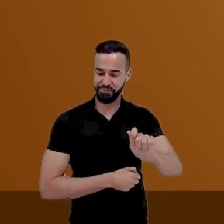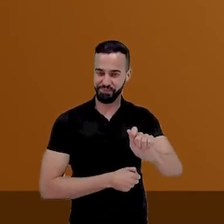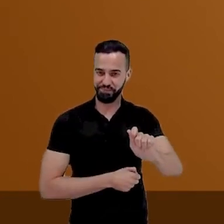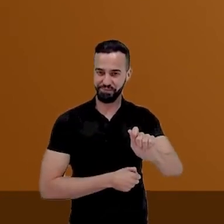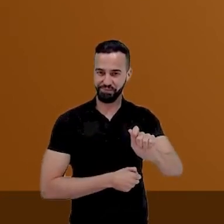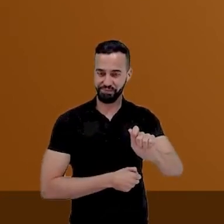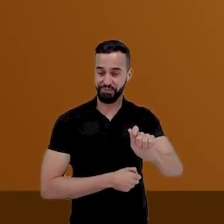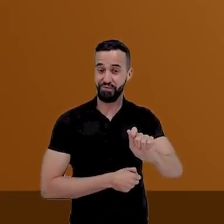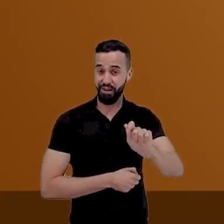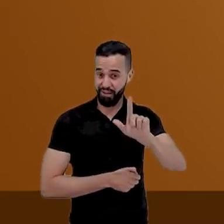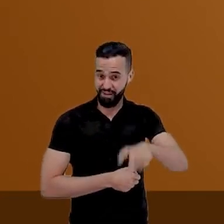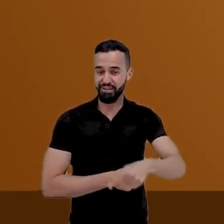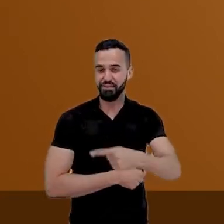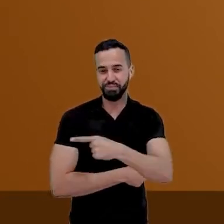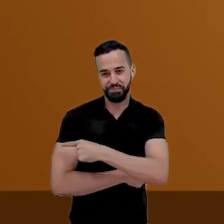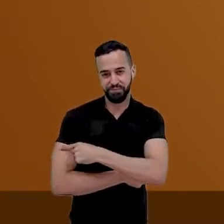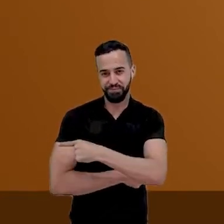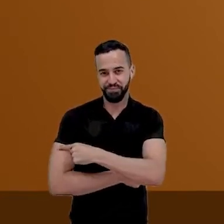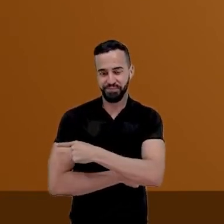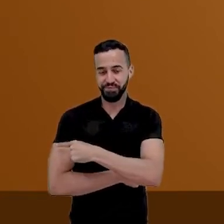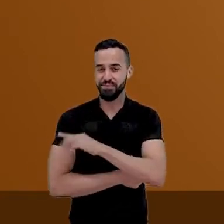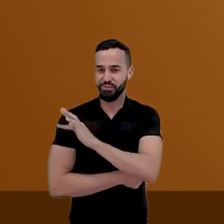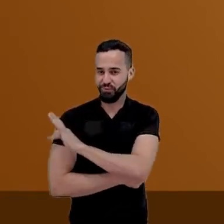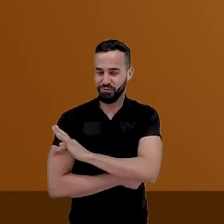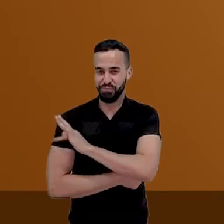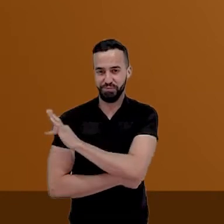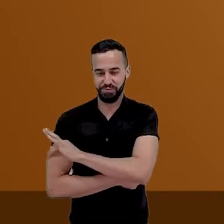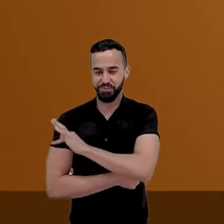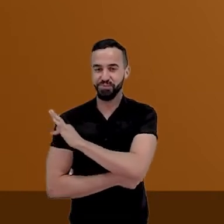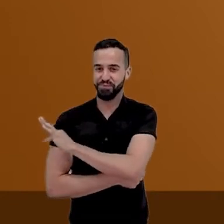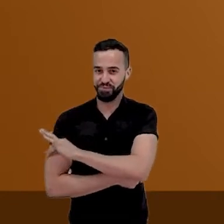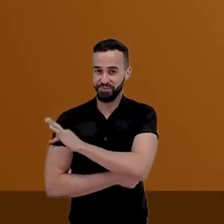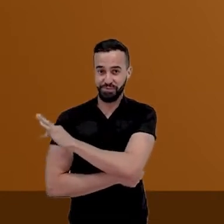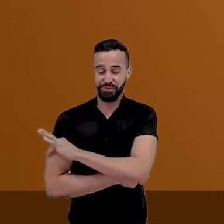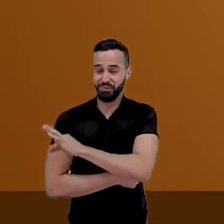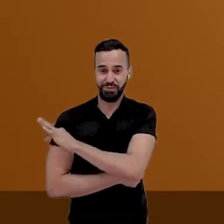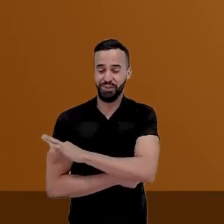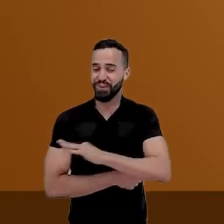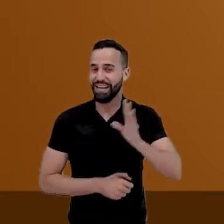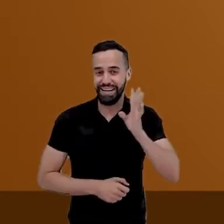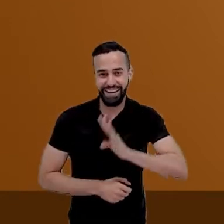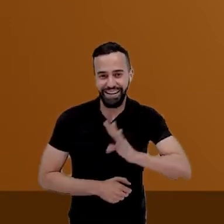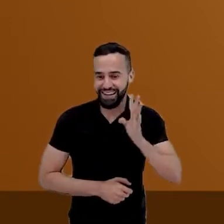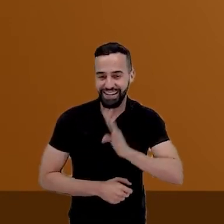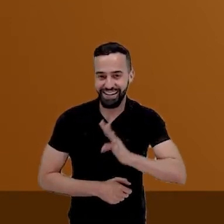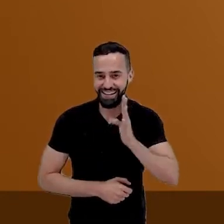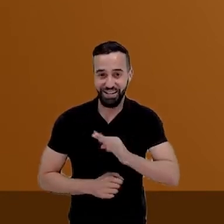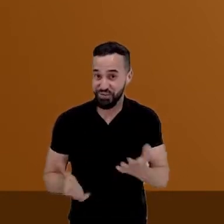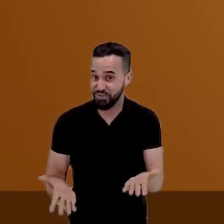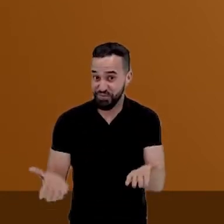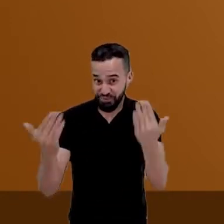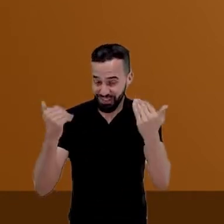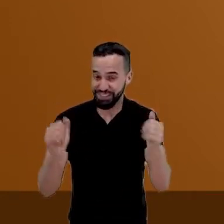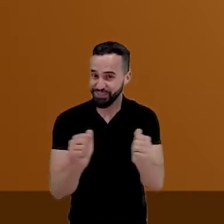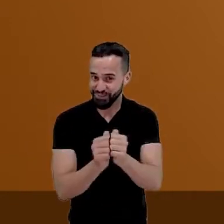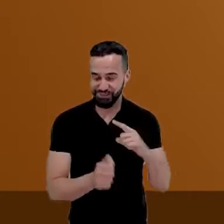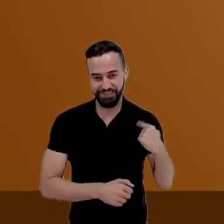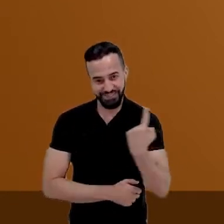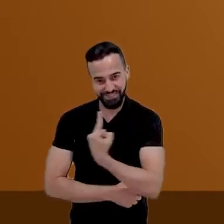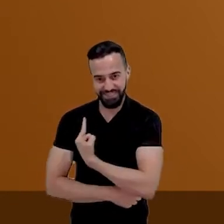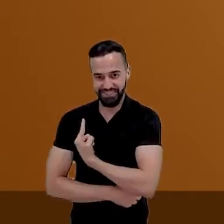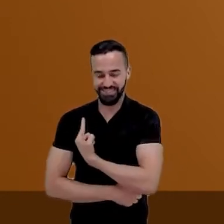A, que corresponde ao primeiro ano do ensino fundamental. Vai ser muito legal, gente! Vem comigo!